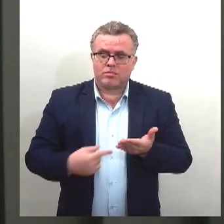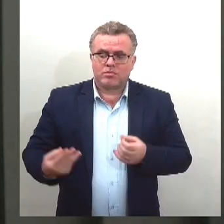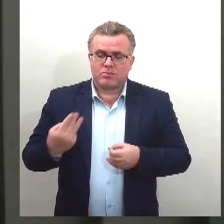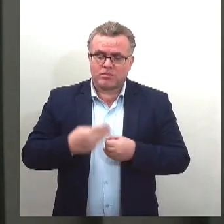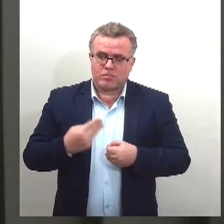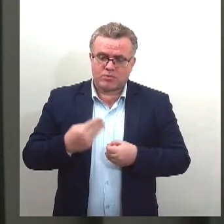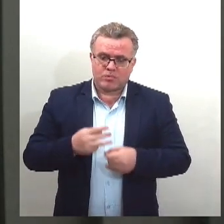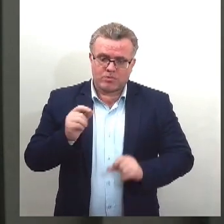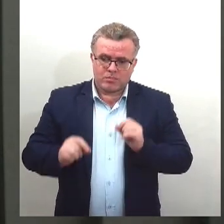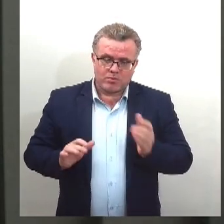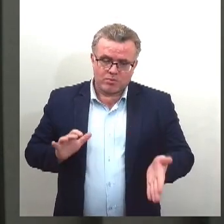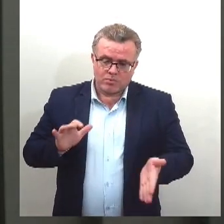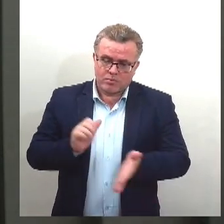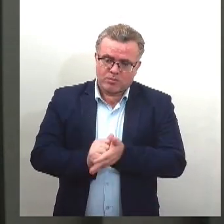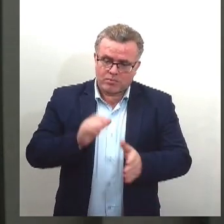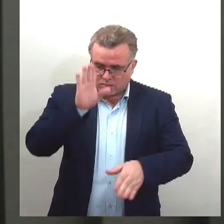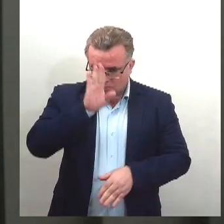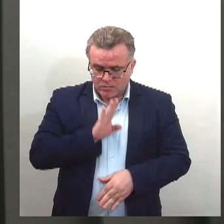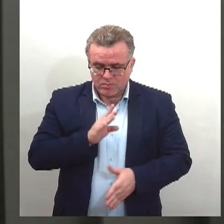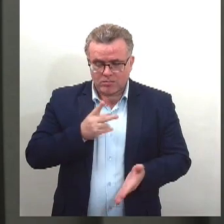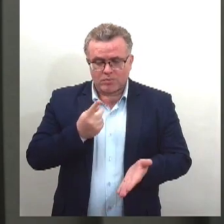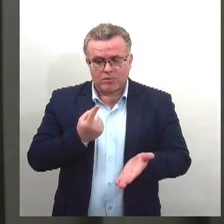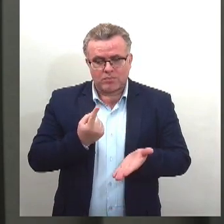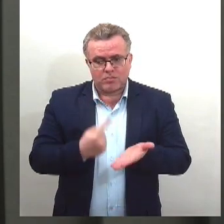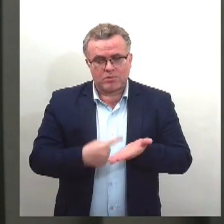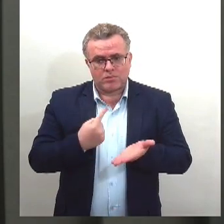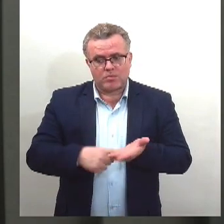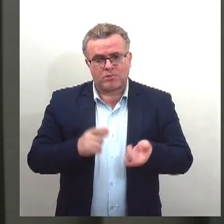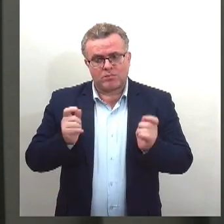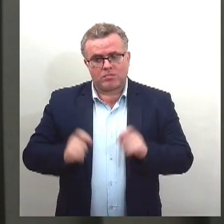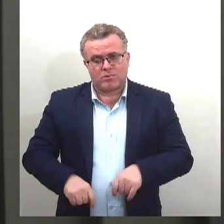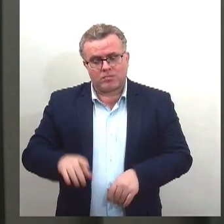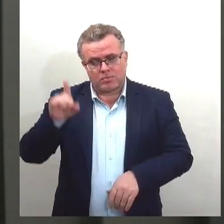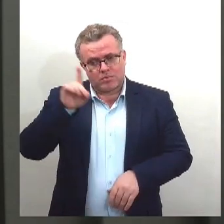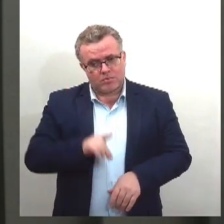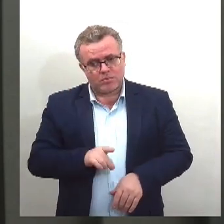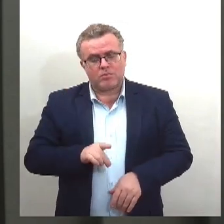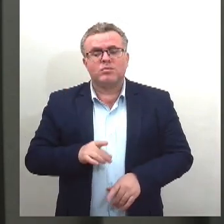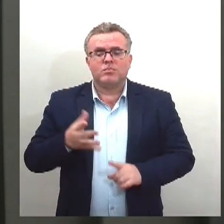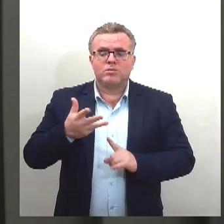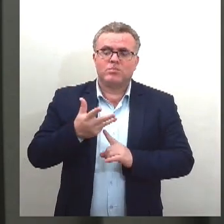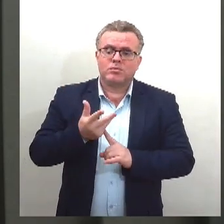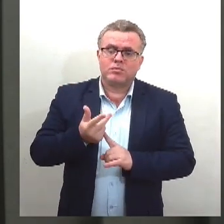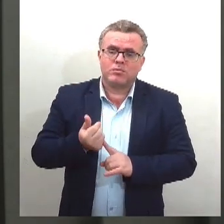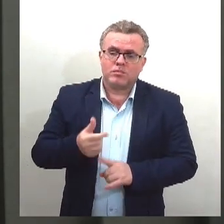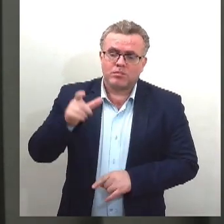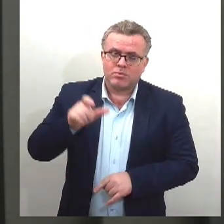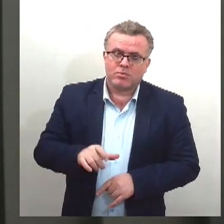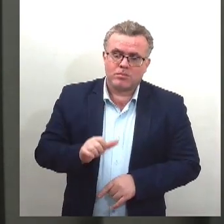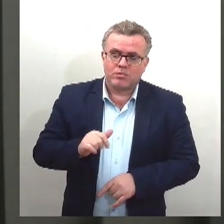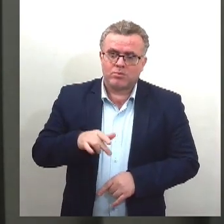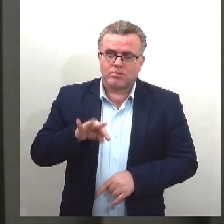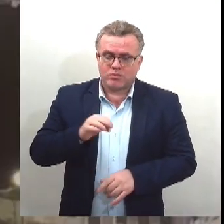gratuitas. A diretora de Cultura e Arte de São Cristóvão, Elma Santos, tem mais informações.